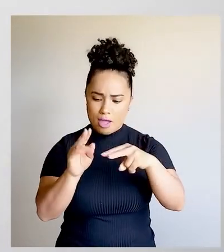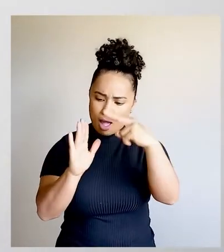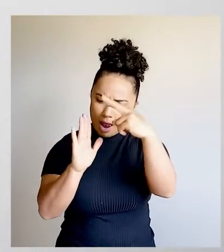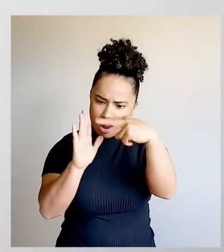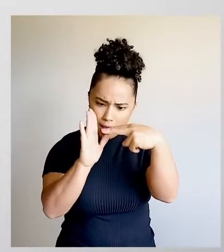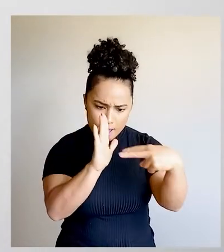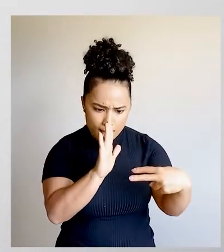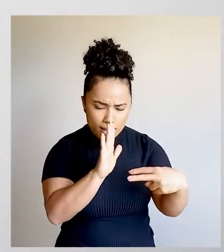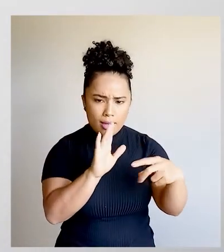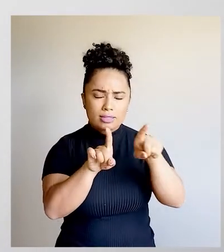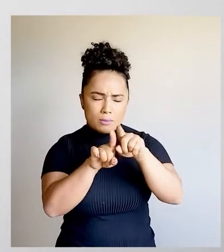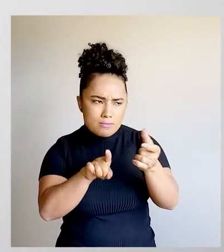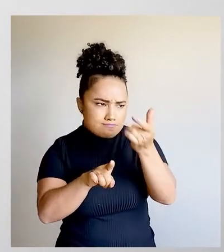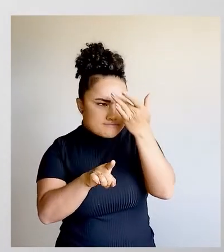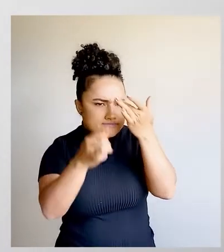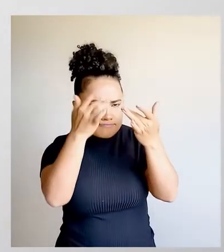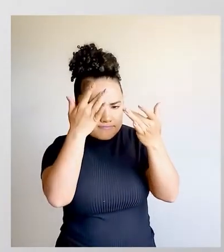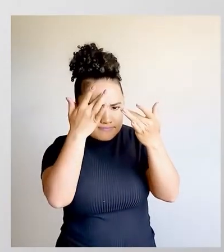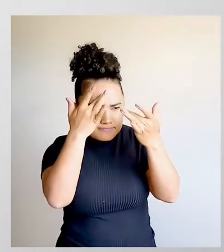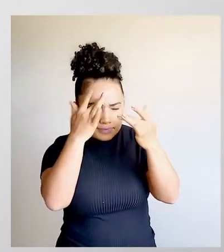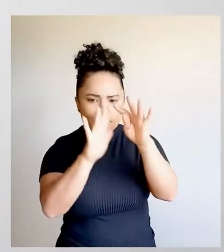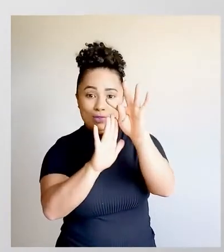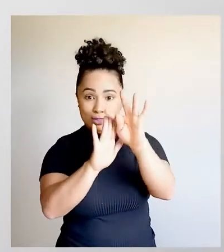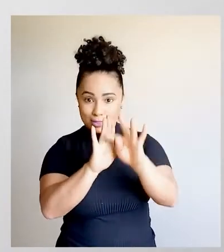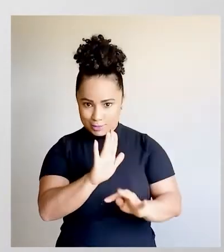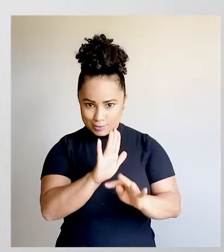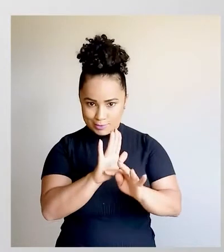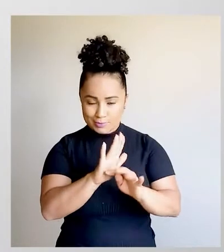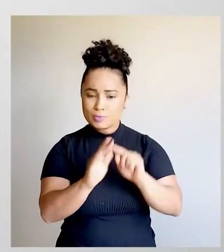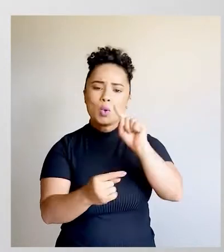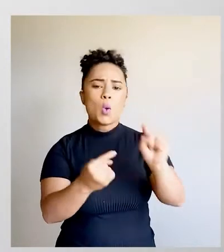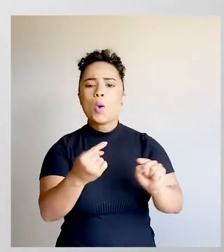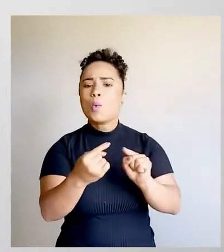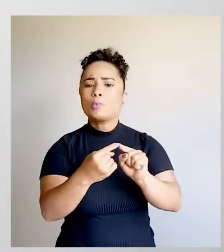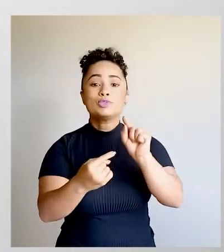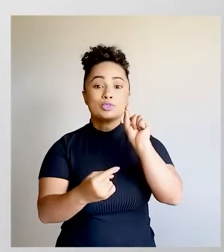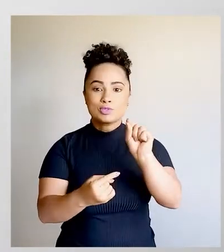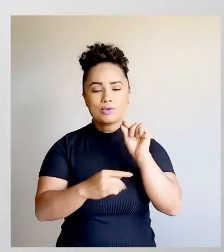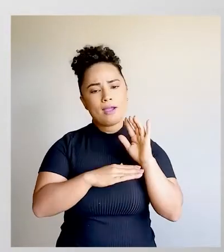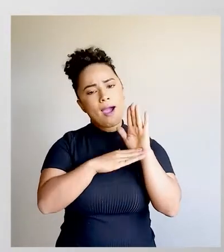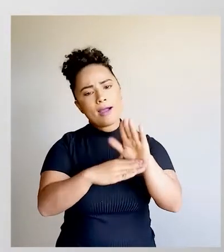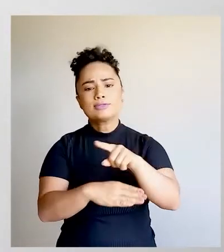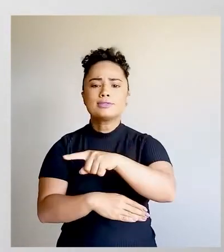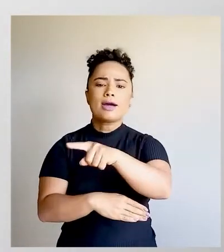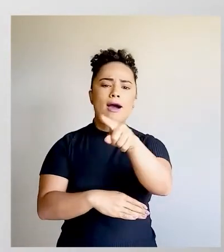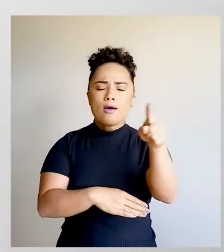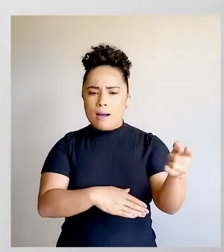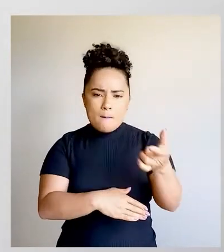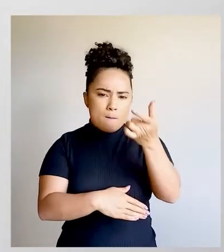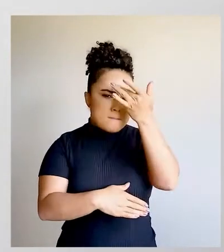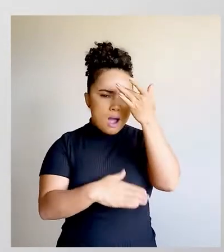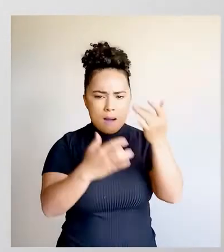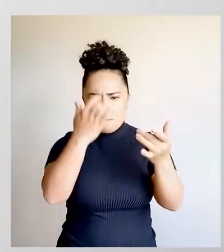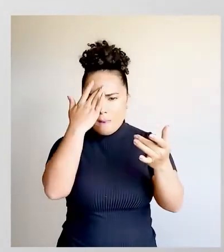e fixação de mensagem. Nossa intenção aqui é ajudar você a fixar ainda mais os descritores de língua